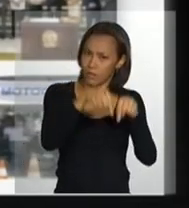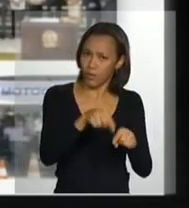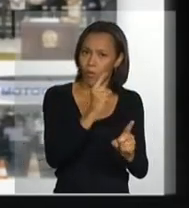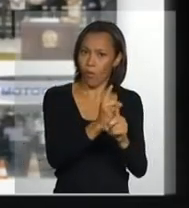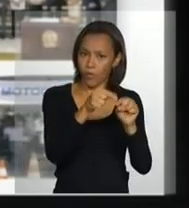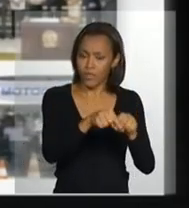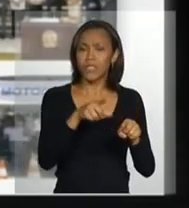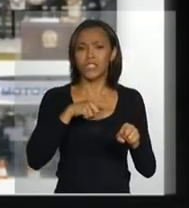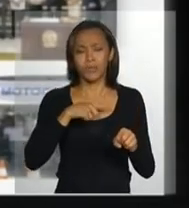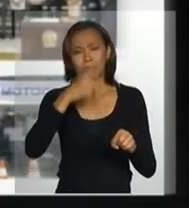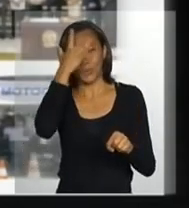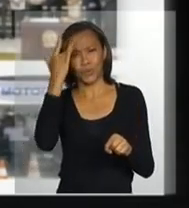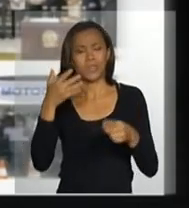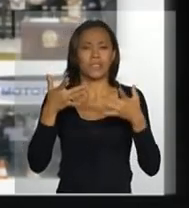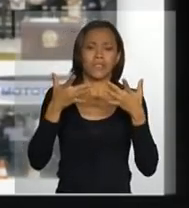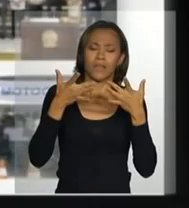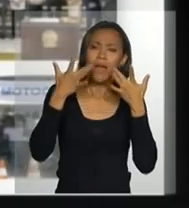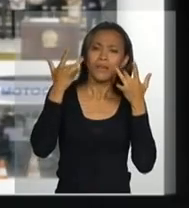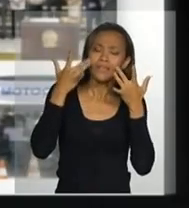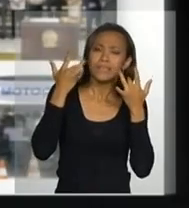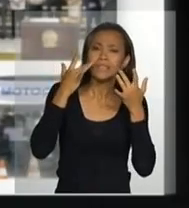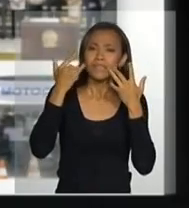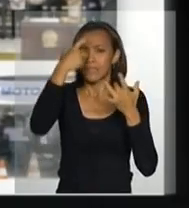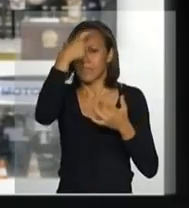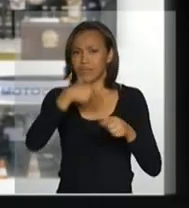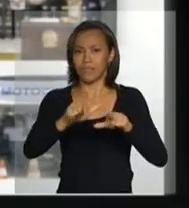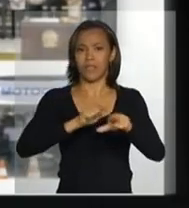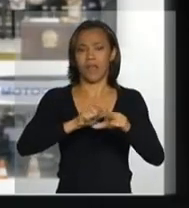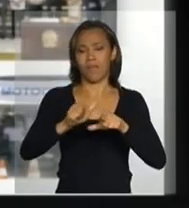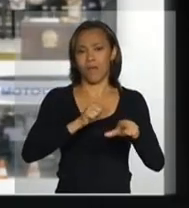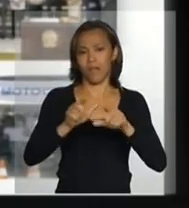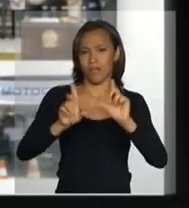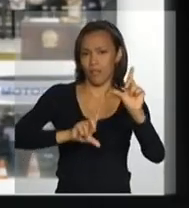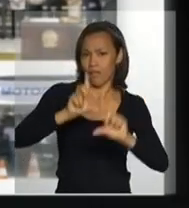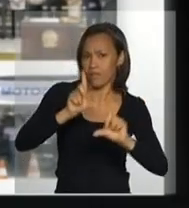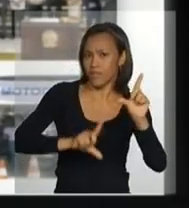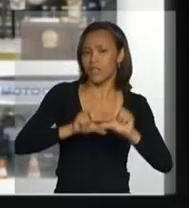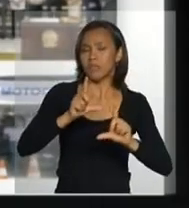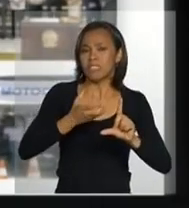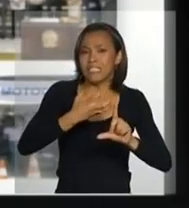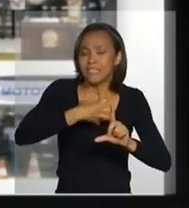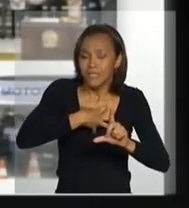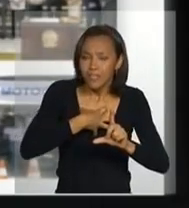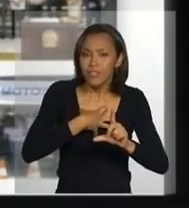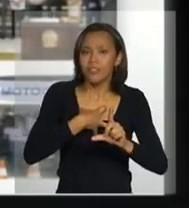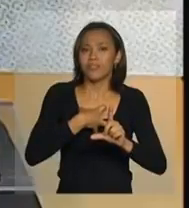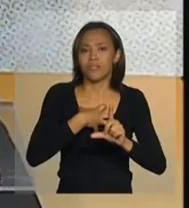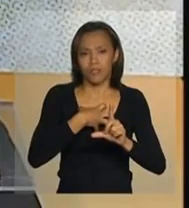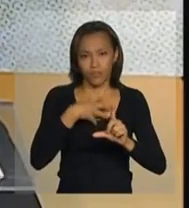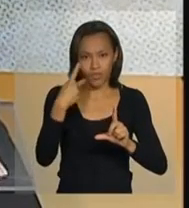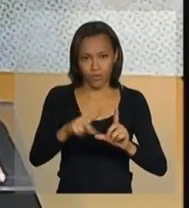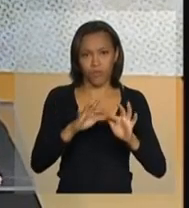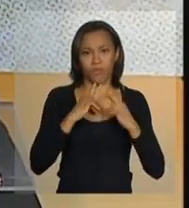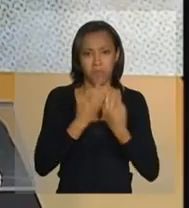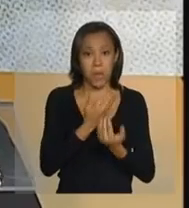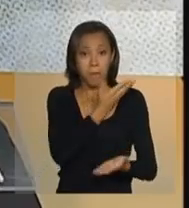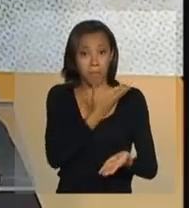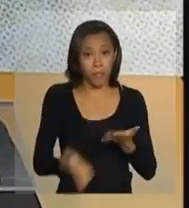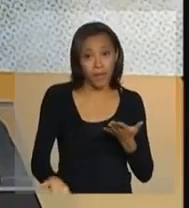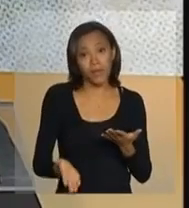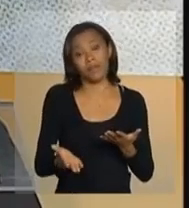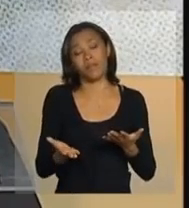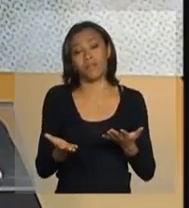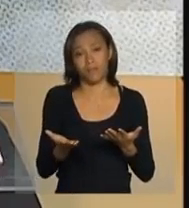personalidades que viveram de forma pessoal na sua família a